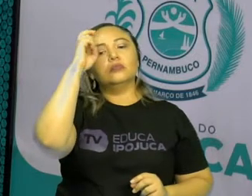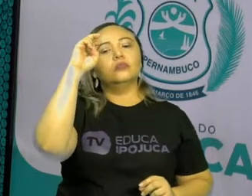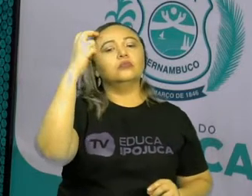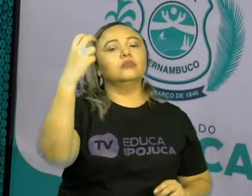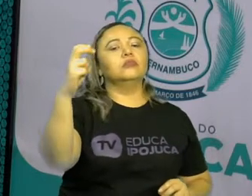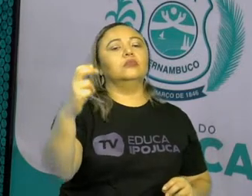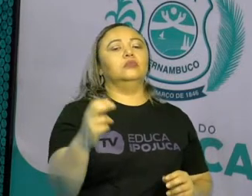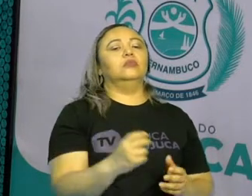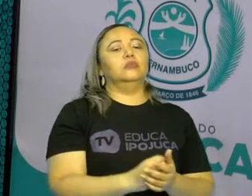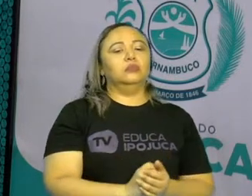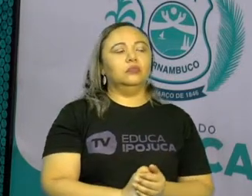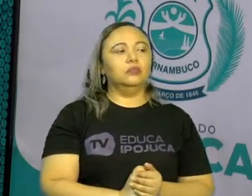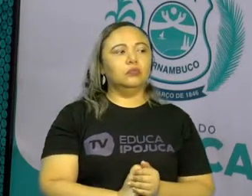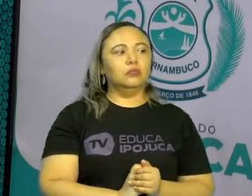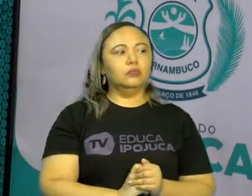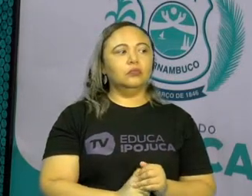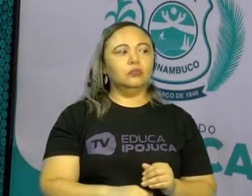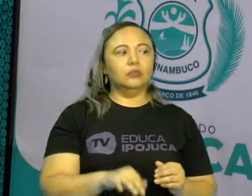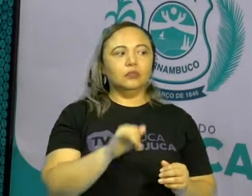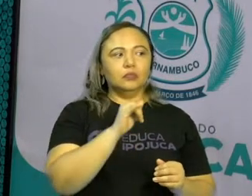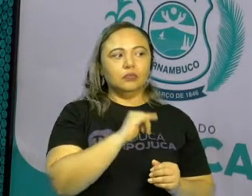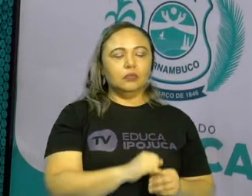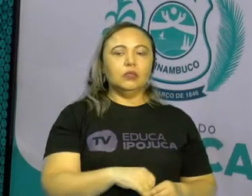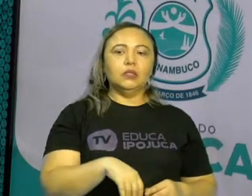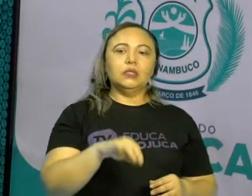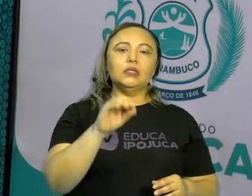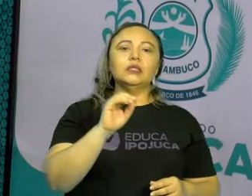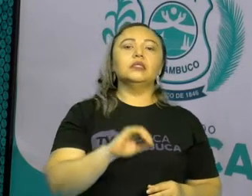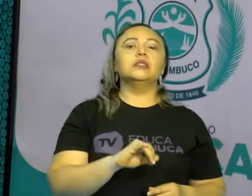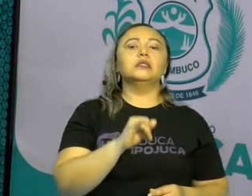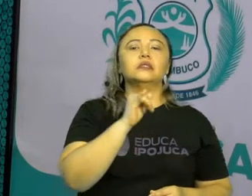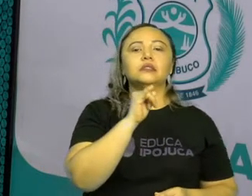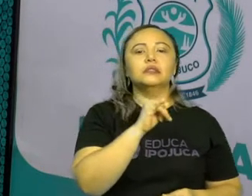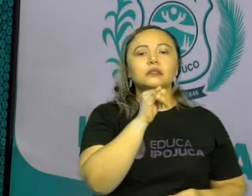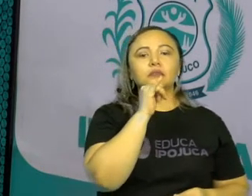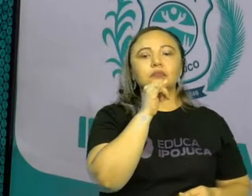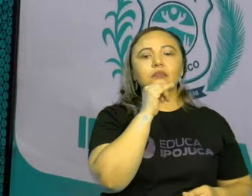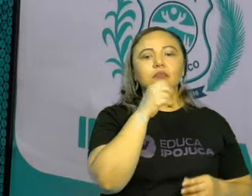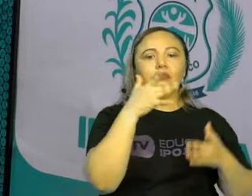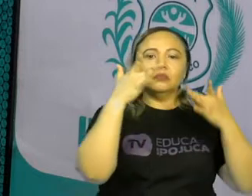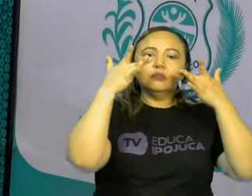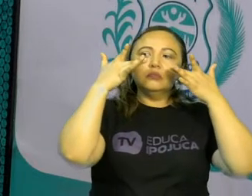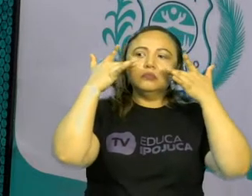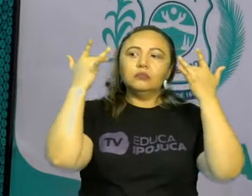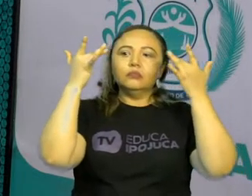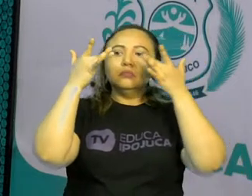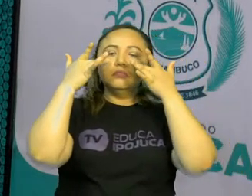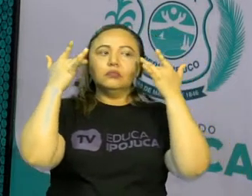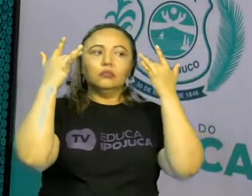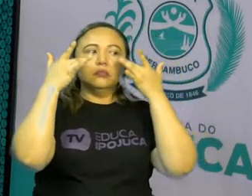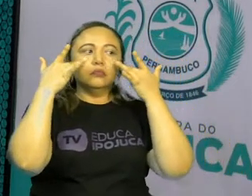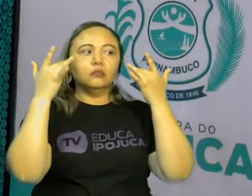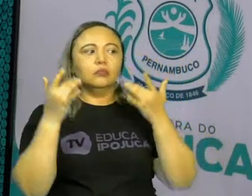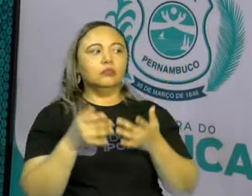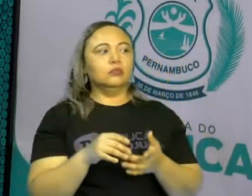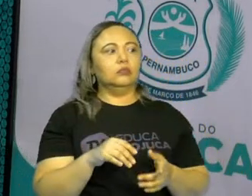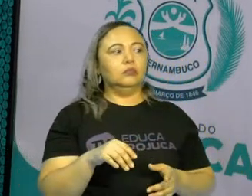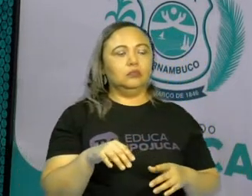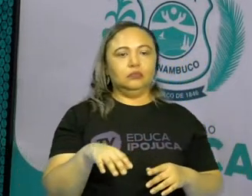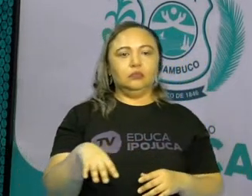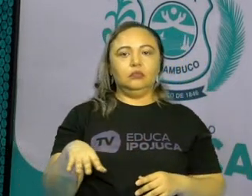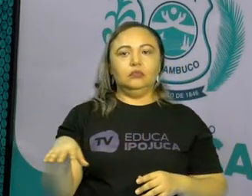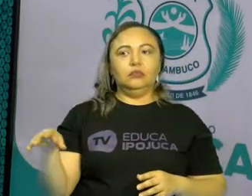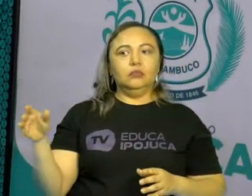nossa comunidade. Como, por exemplo, o ato de pintar o rosto, nos dias atuais, foram trazidos